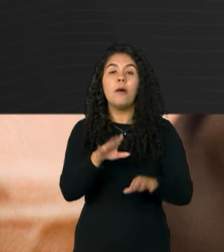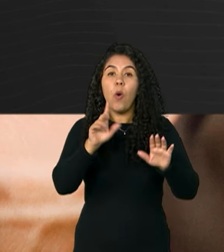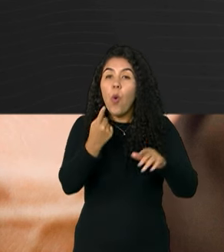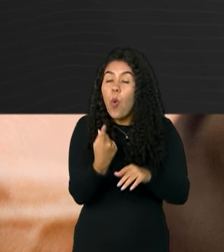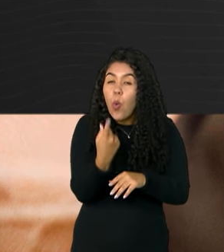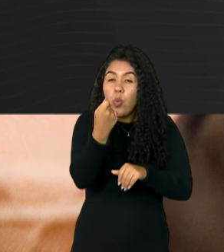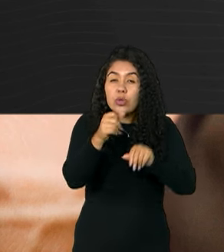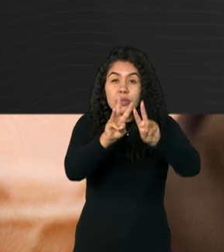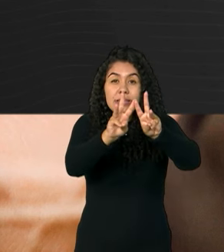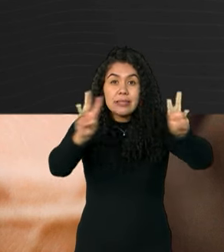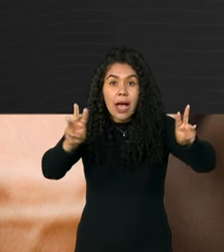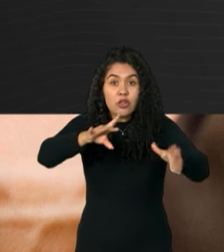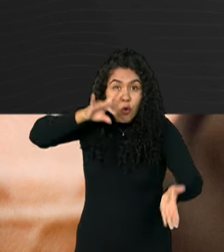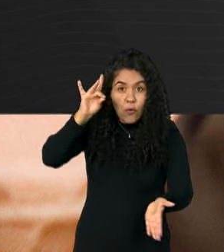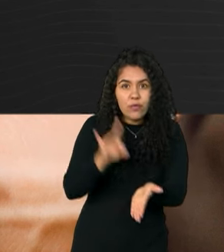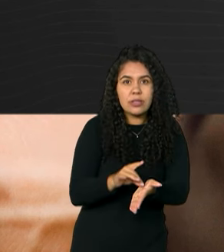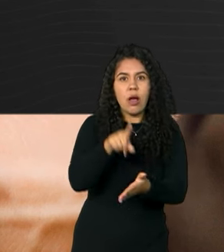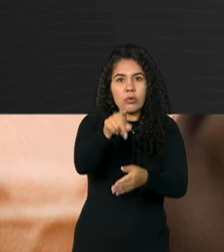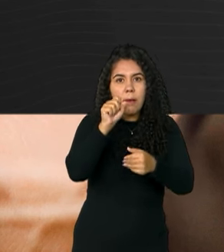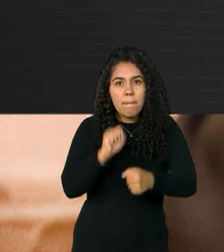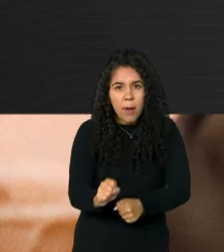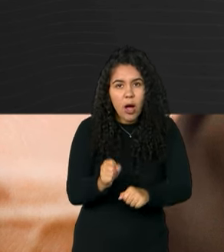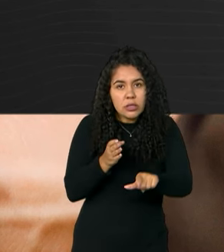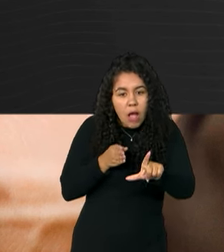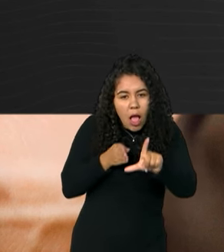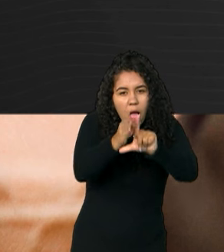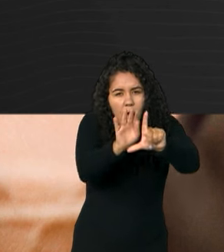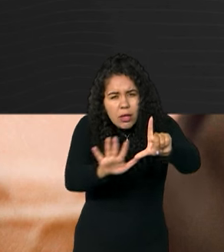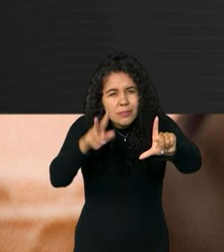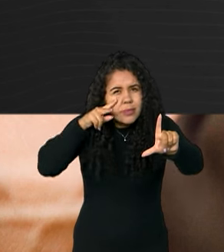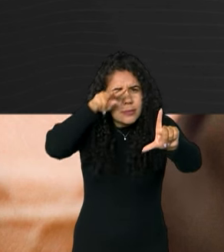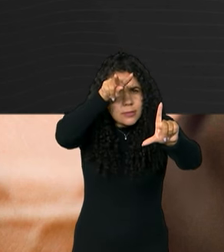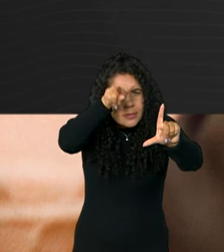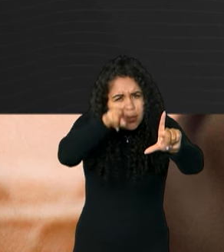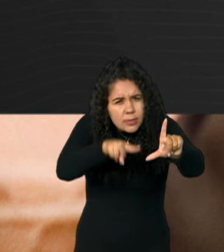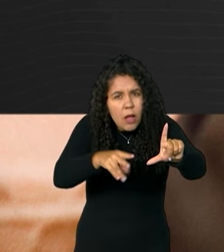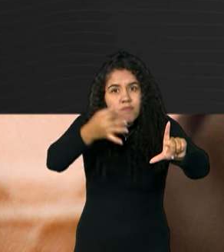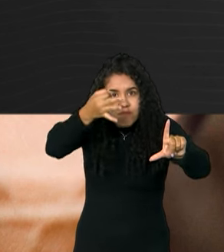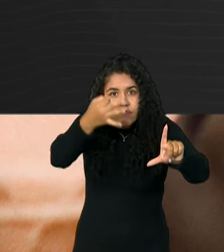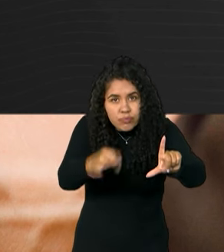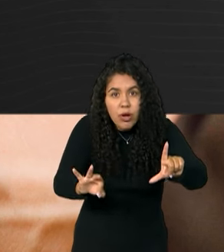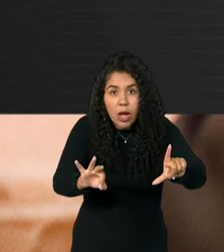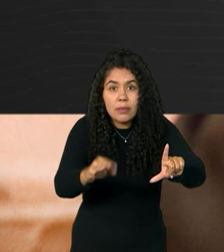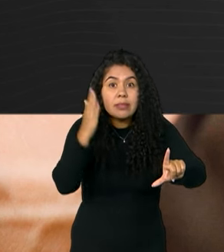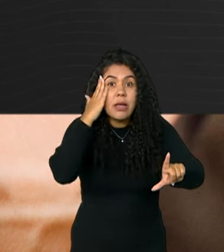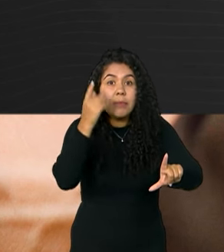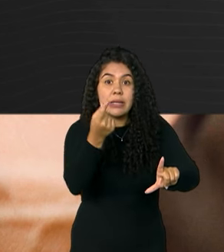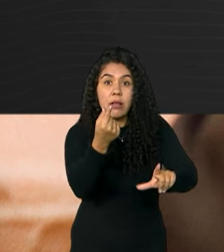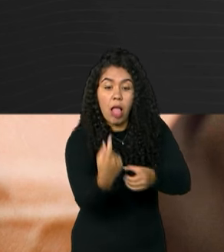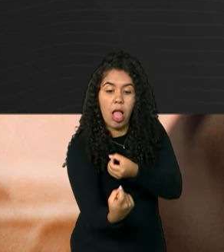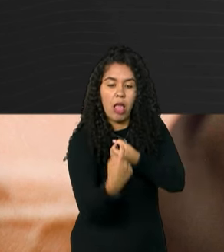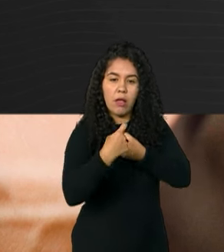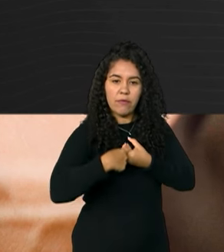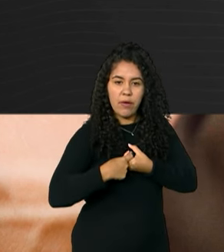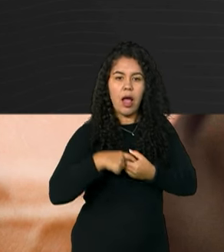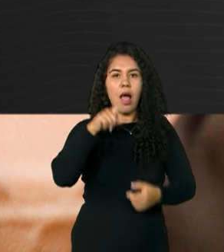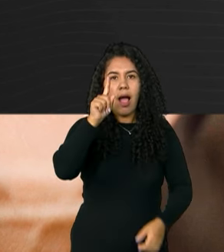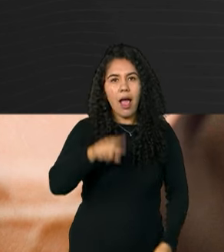onde você pode consultar e saber como solicitar a devolução de valores a receber é o